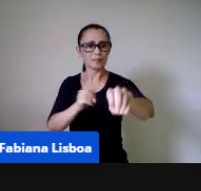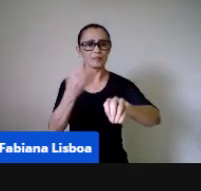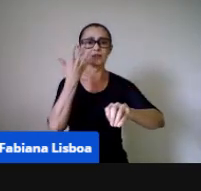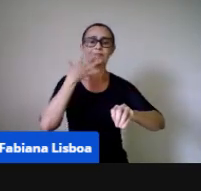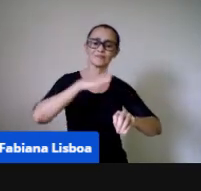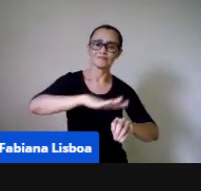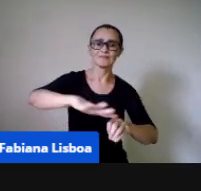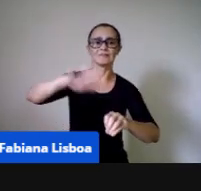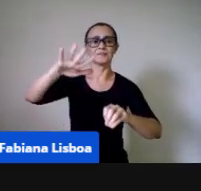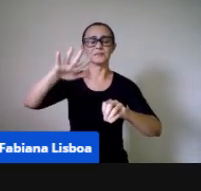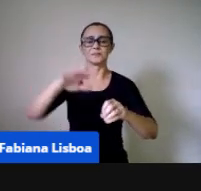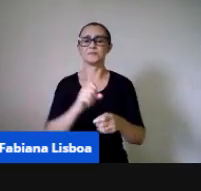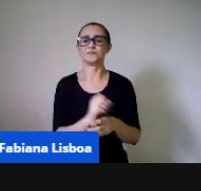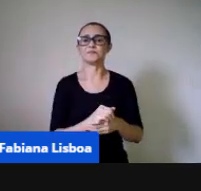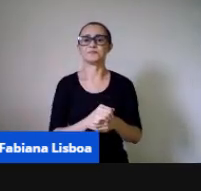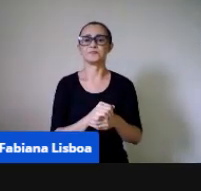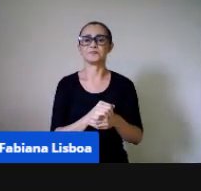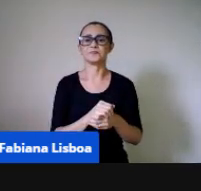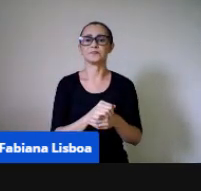Pode passar.